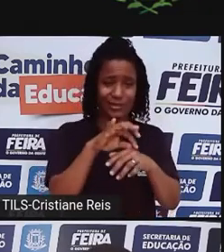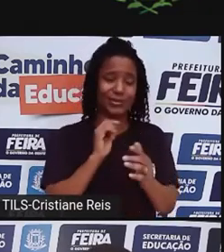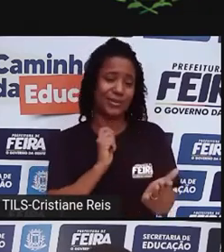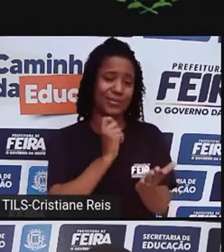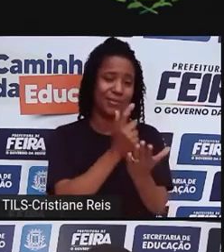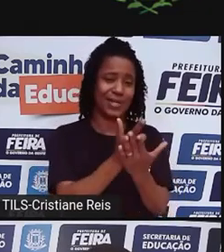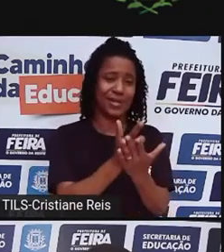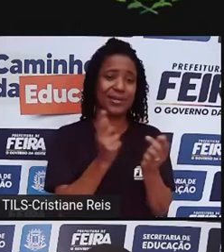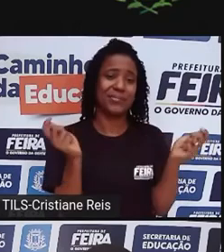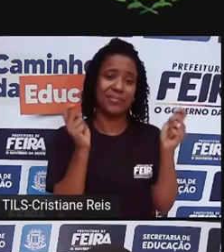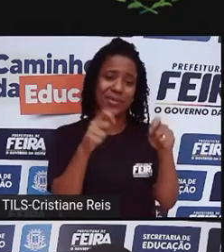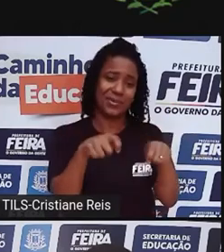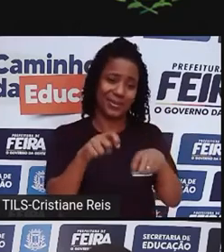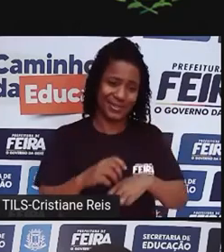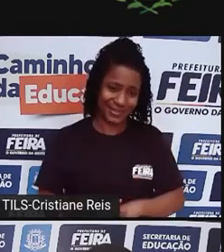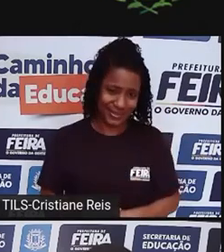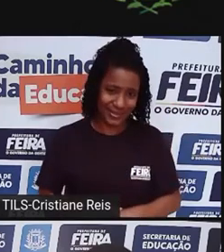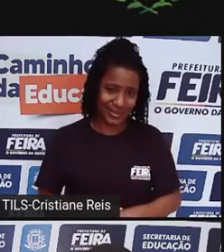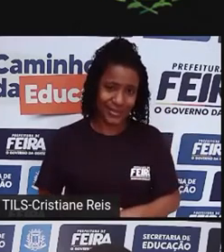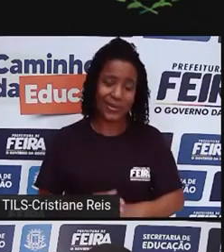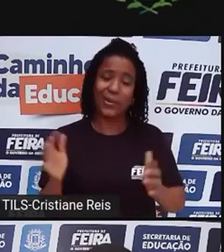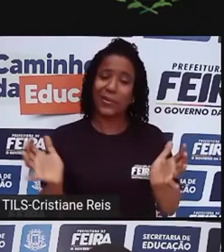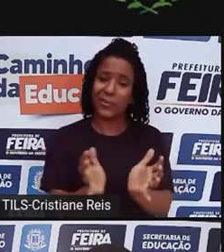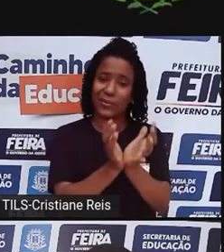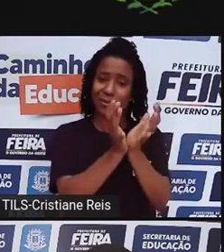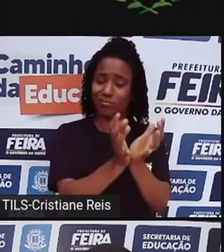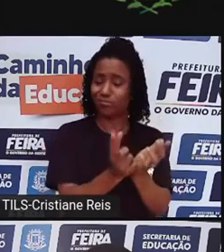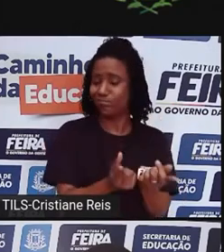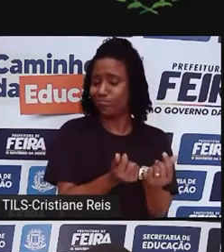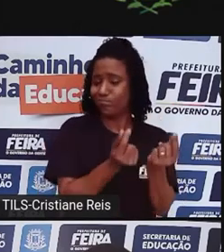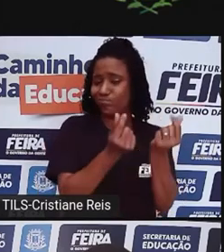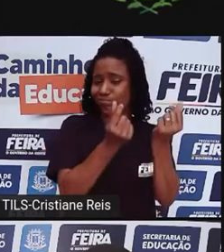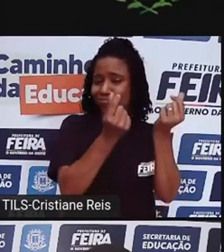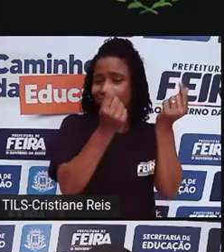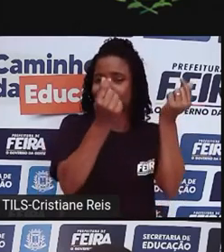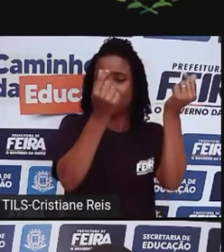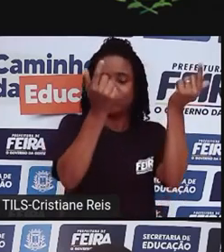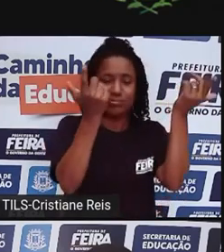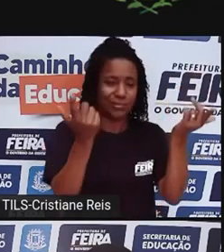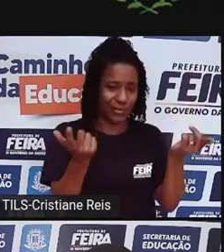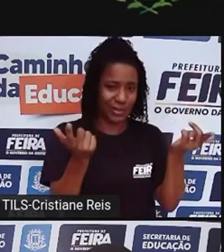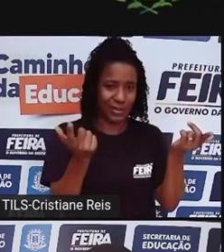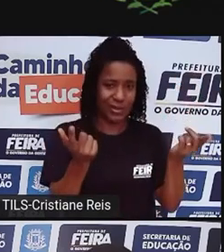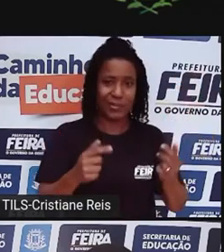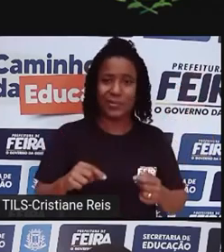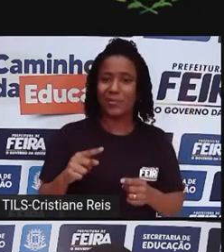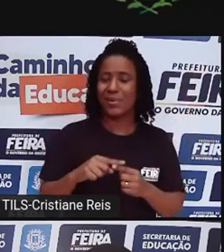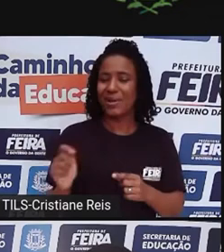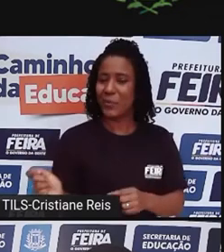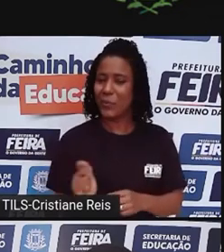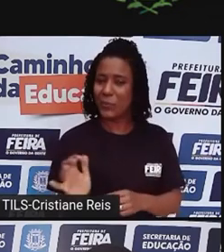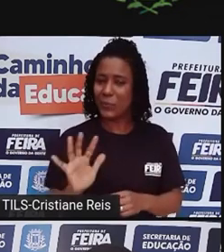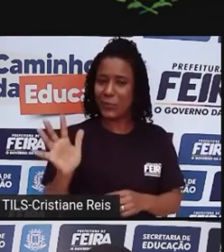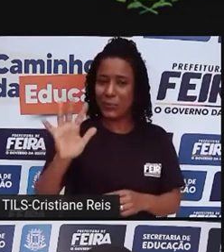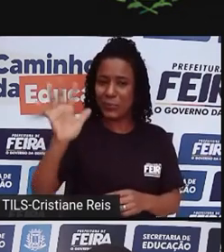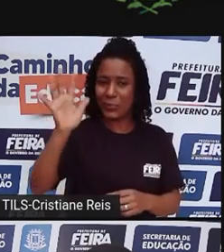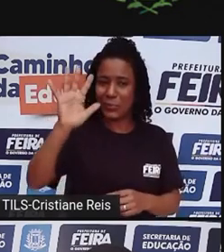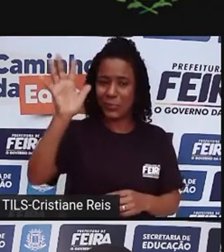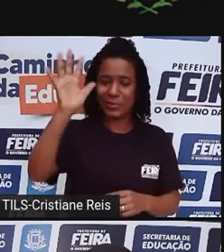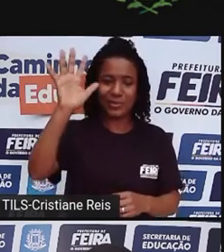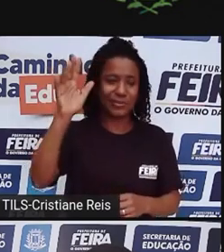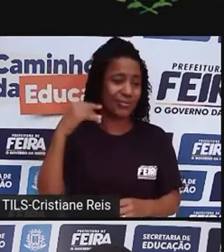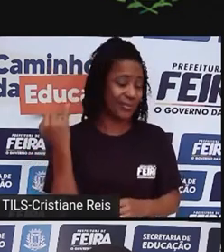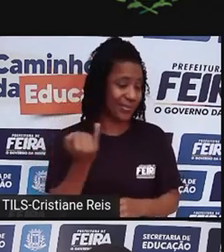colonialidade interessa a esse grupo, Felipe, que não tem preocupação com a mudança dos preços, dos valores. Por isso que é